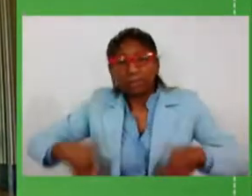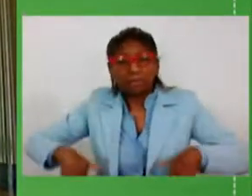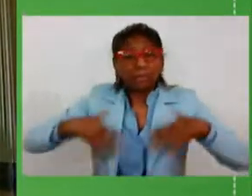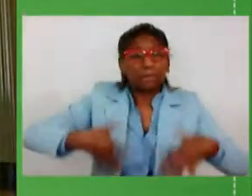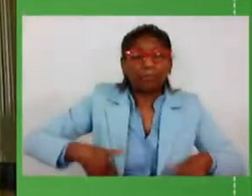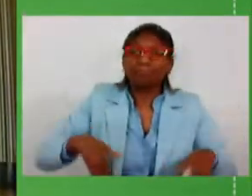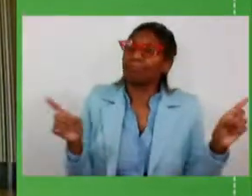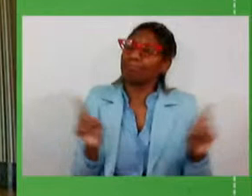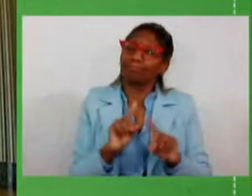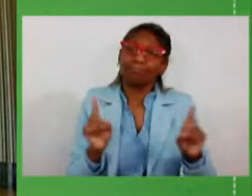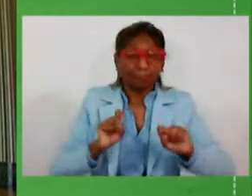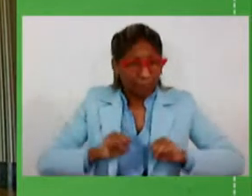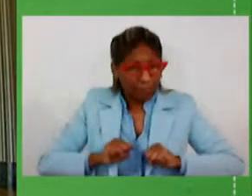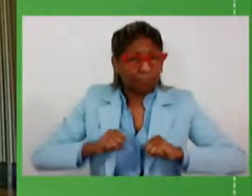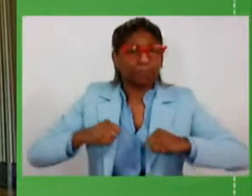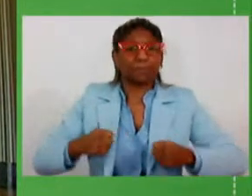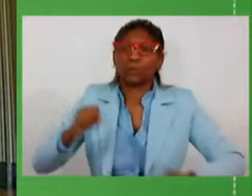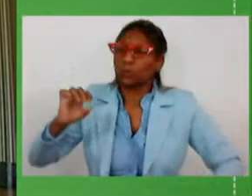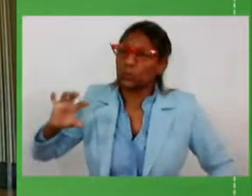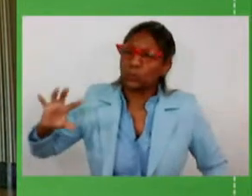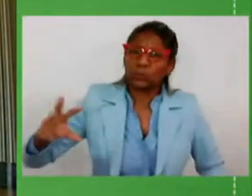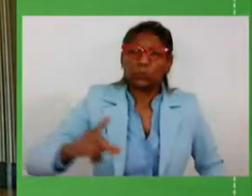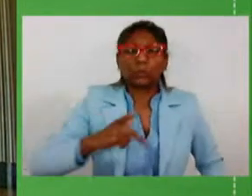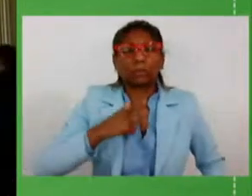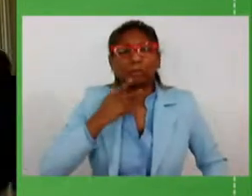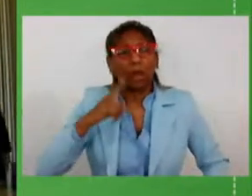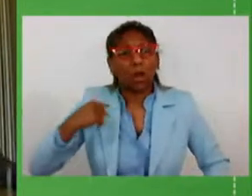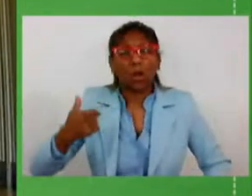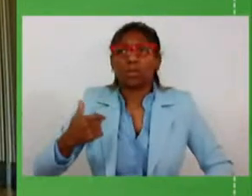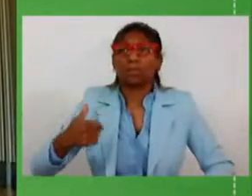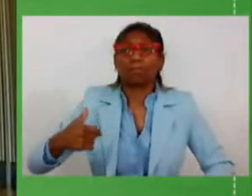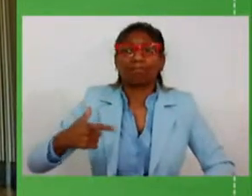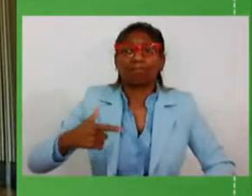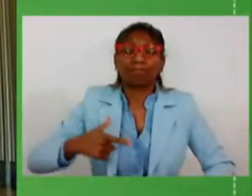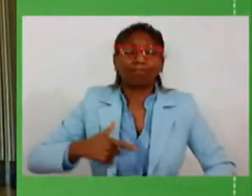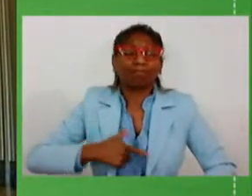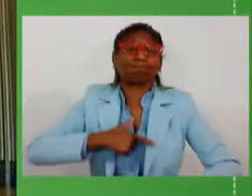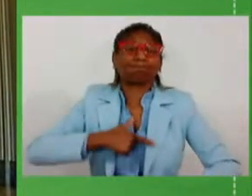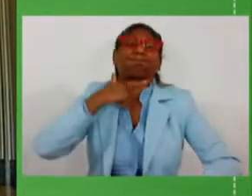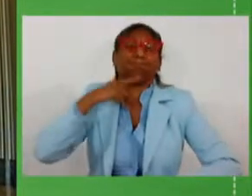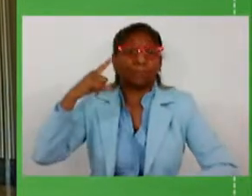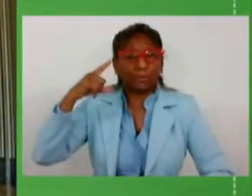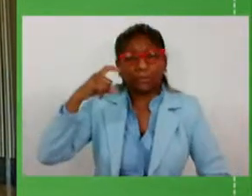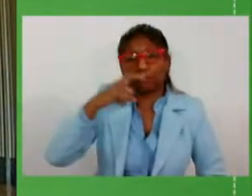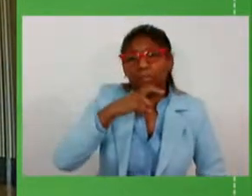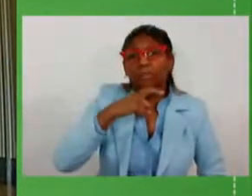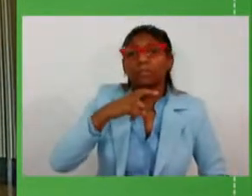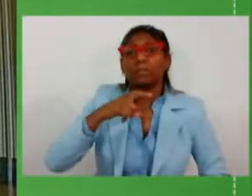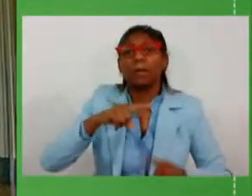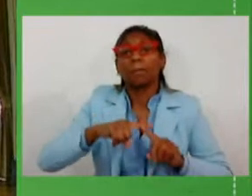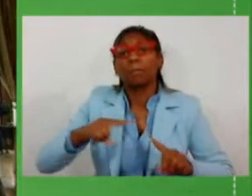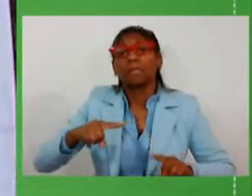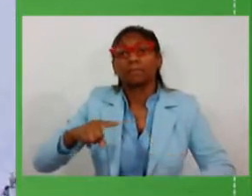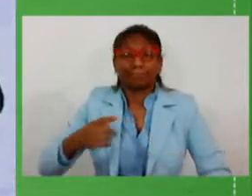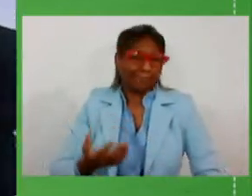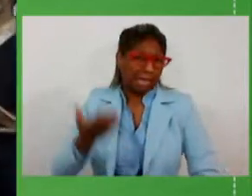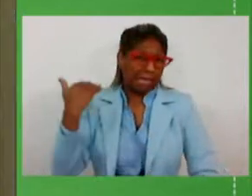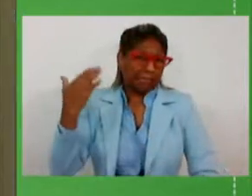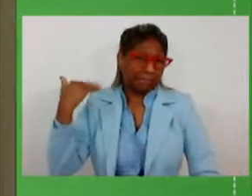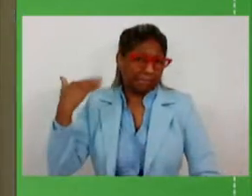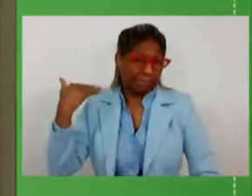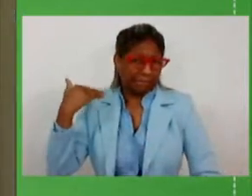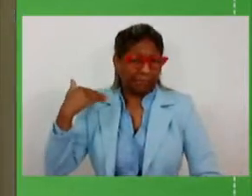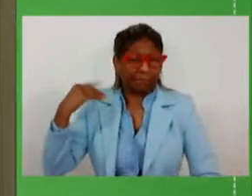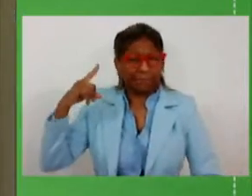Sempre fomos falados como sinônimo da crise, ou pelo menos fomos durante muito tempo falados como sinônimos de